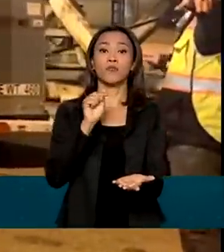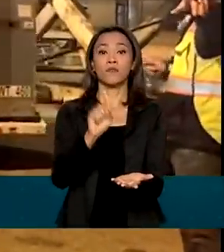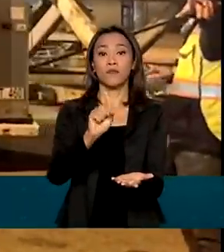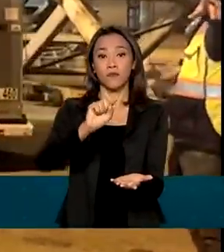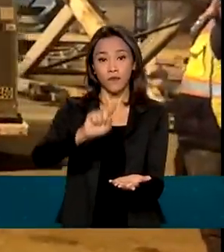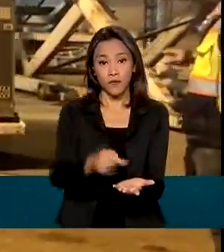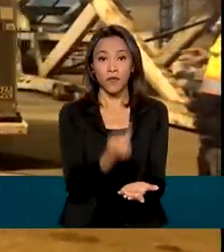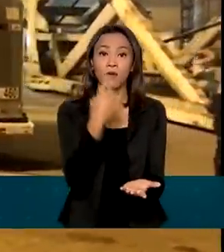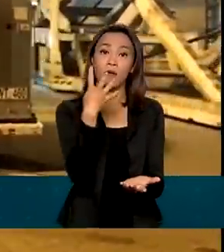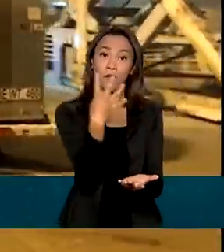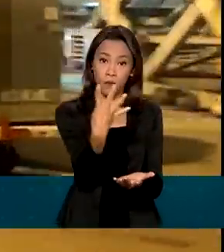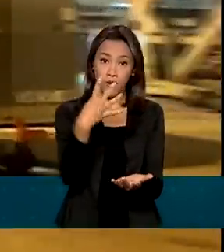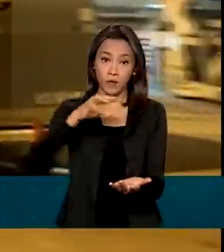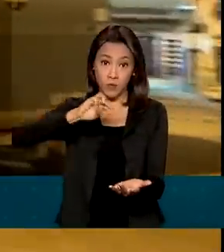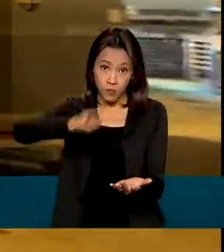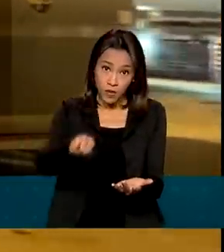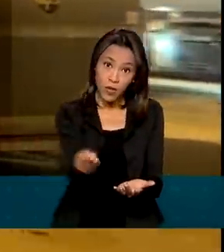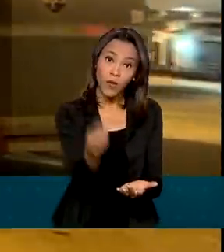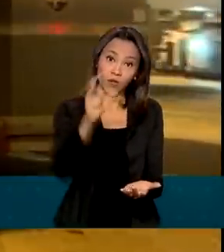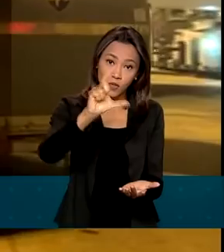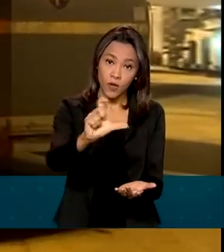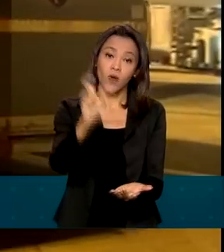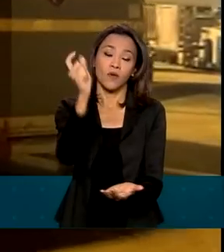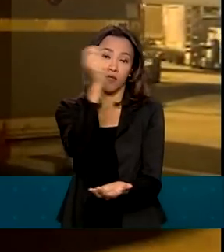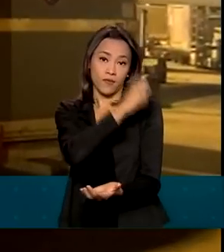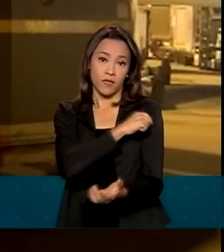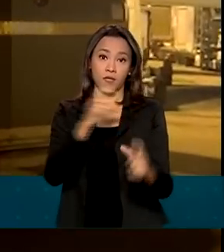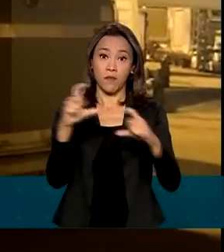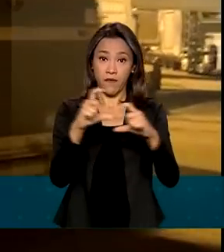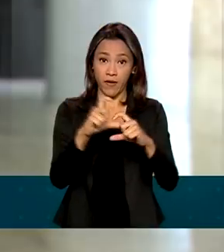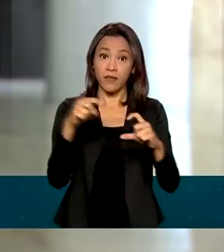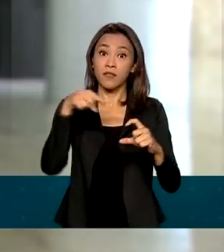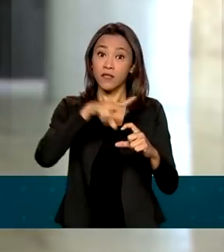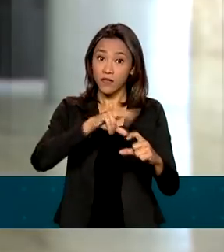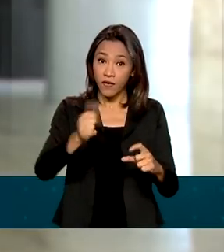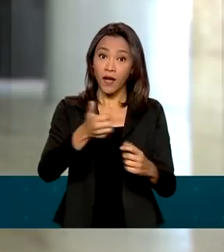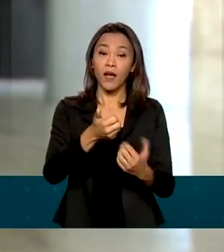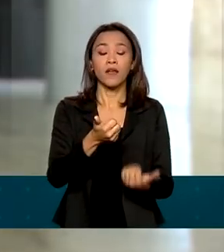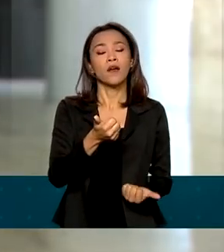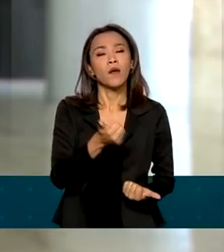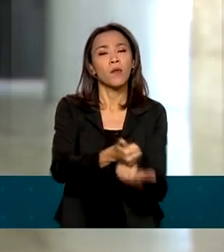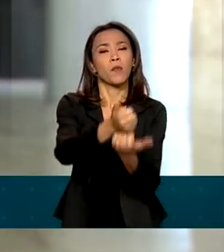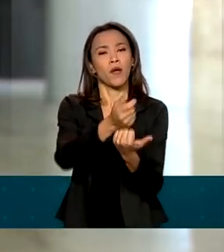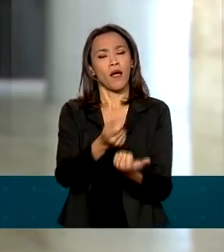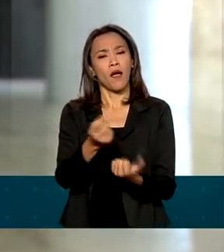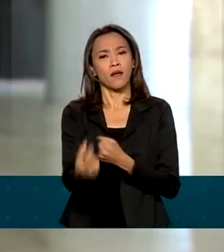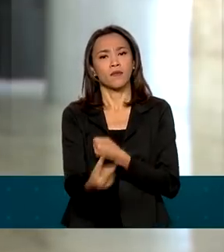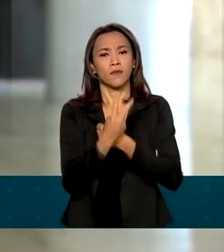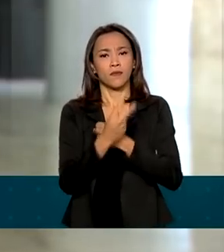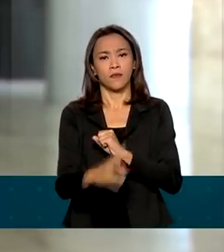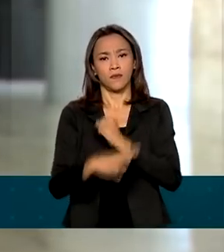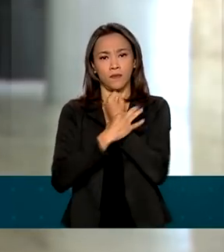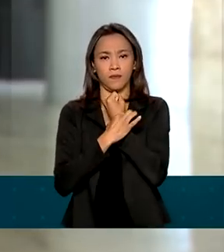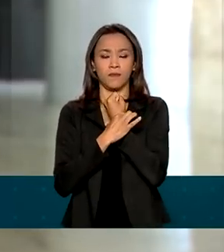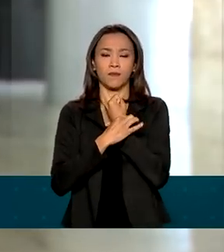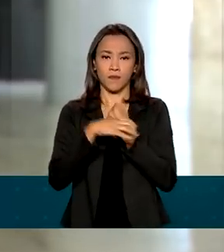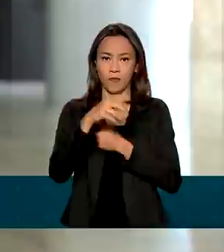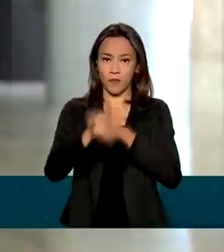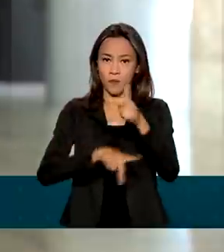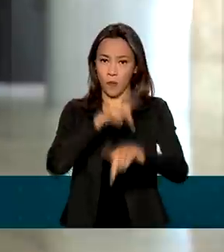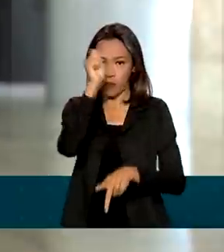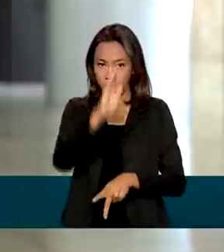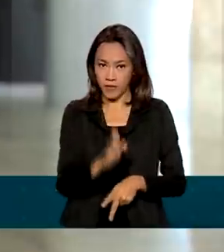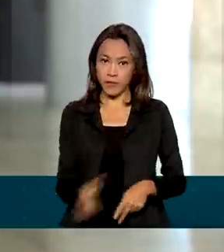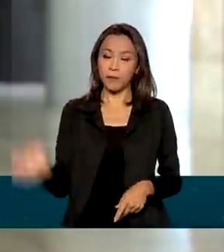em breve. E essas doses da Pfizer vai reforçar a imunização dos brasileiros. Ainda falando sobre a vacina,